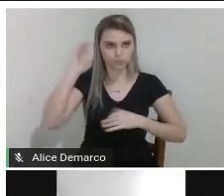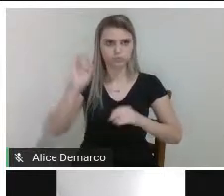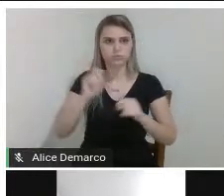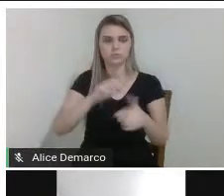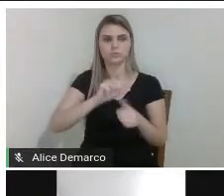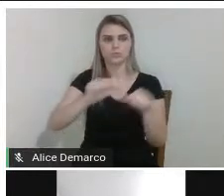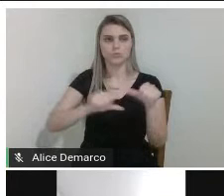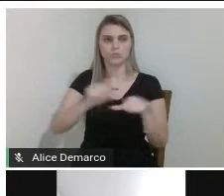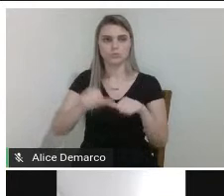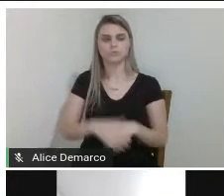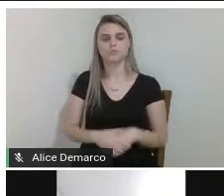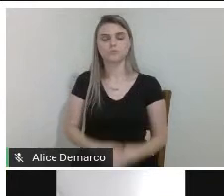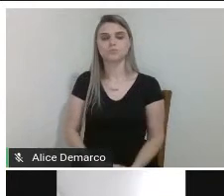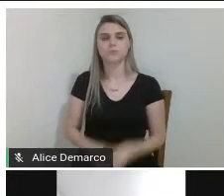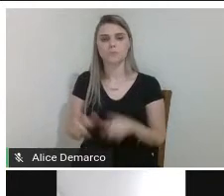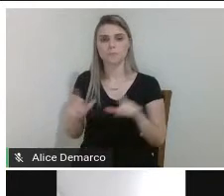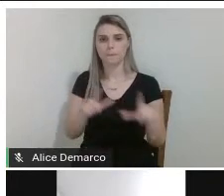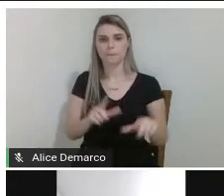próximo